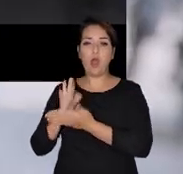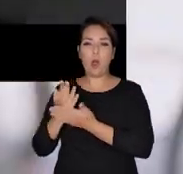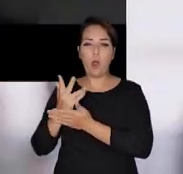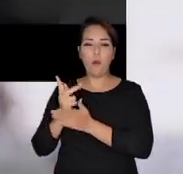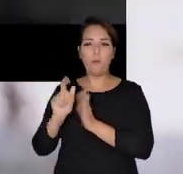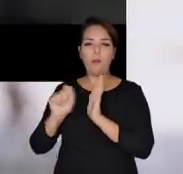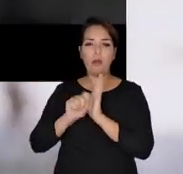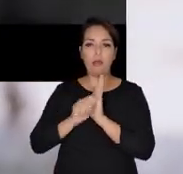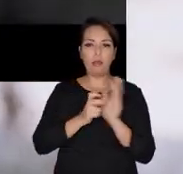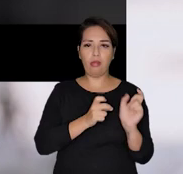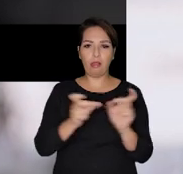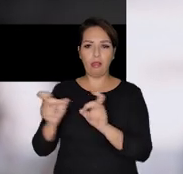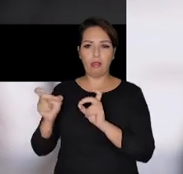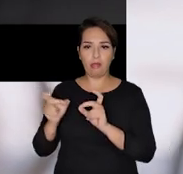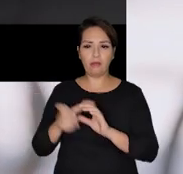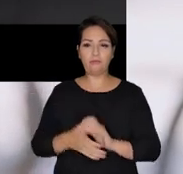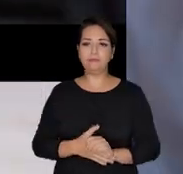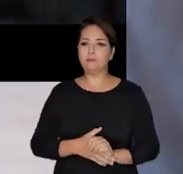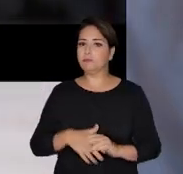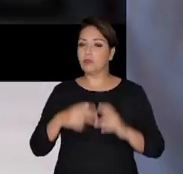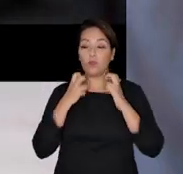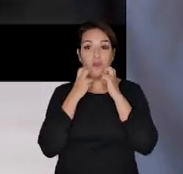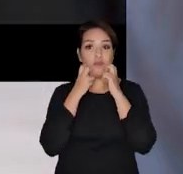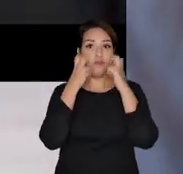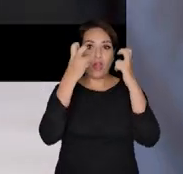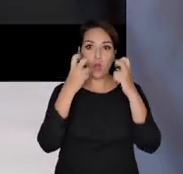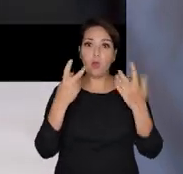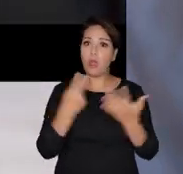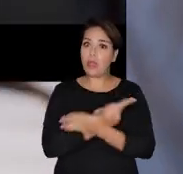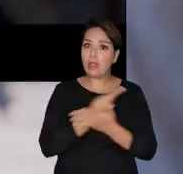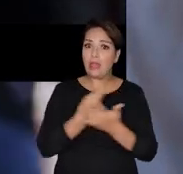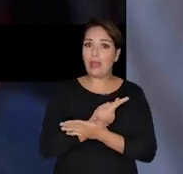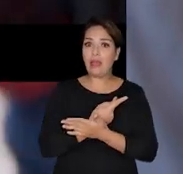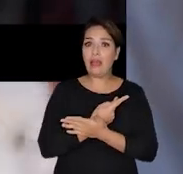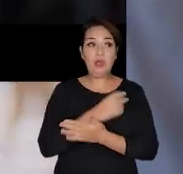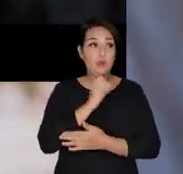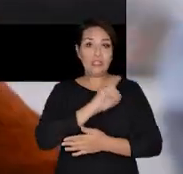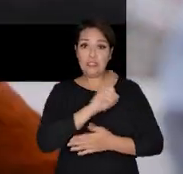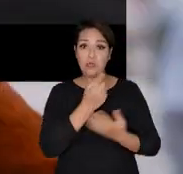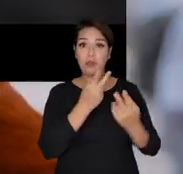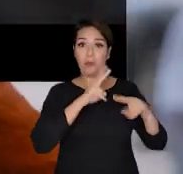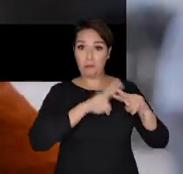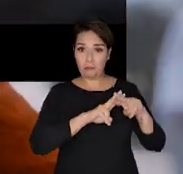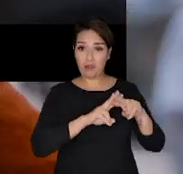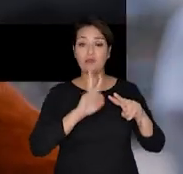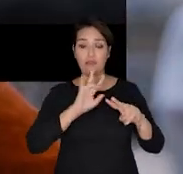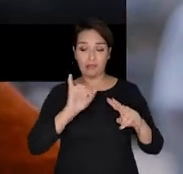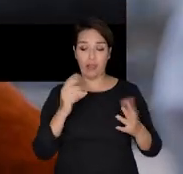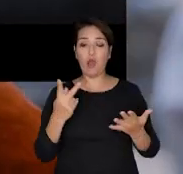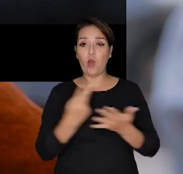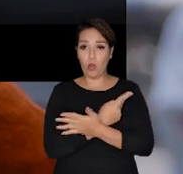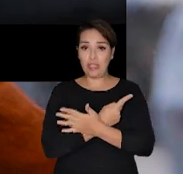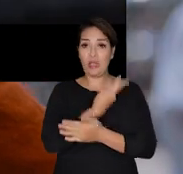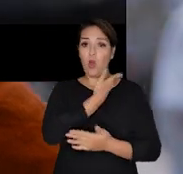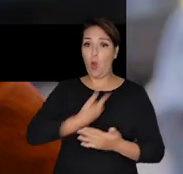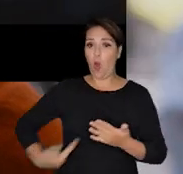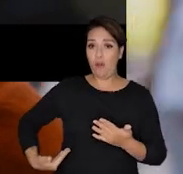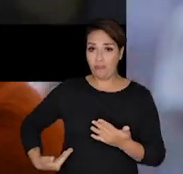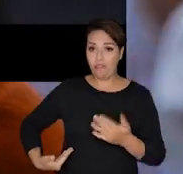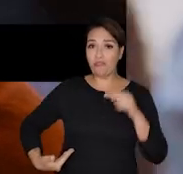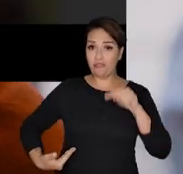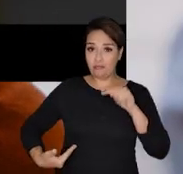tenho vergonha porque alguma coisa está muito errada. Quem não está preso vai ser preso em algum momento nesse governo, nessa linha